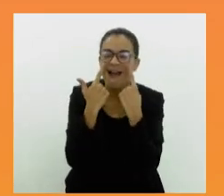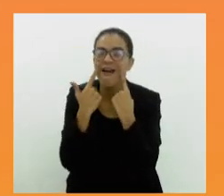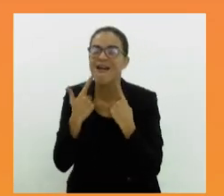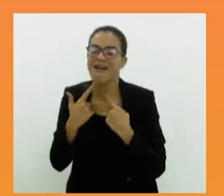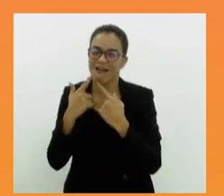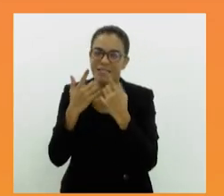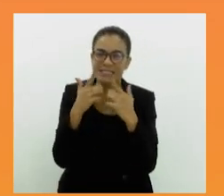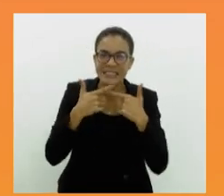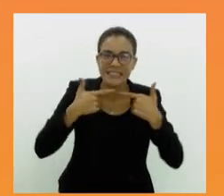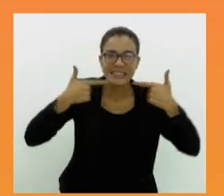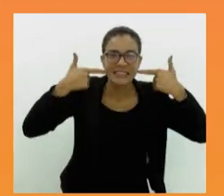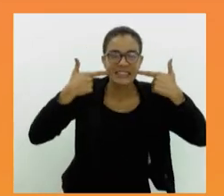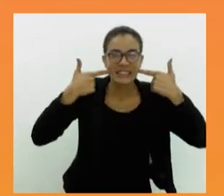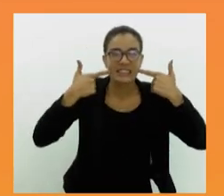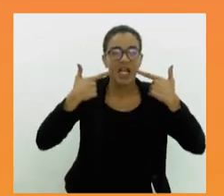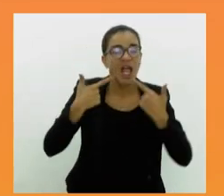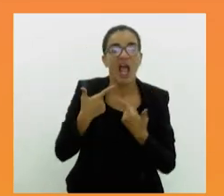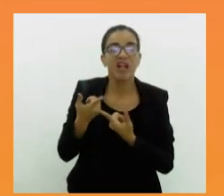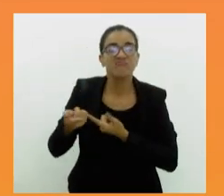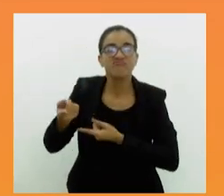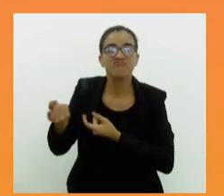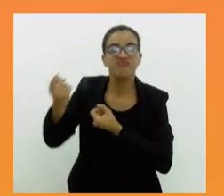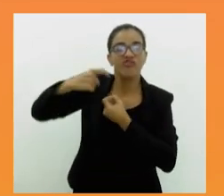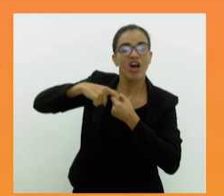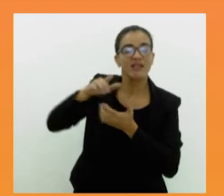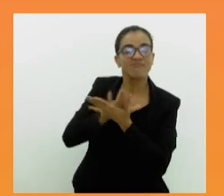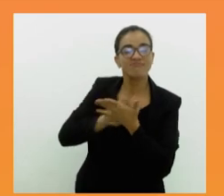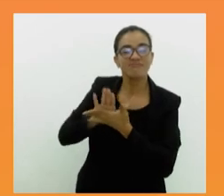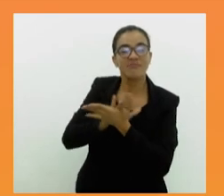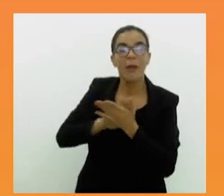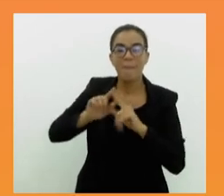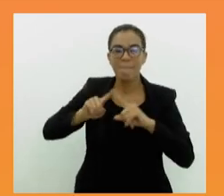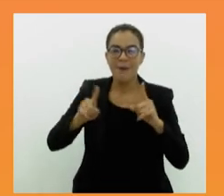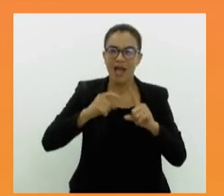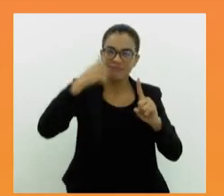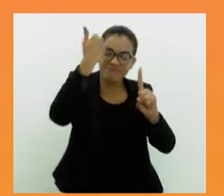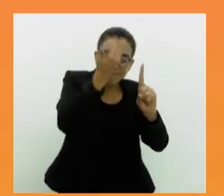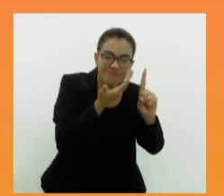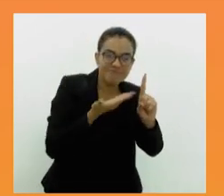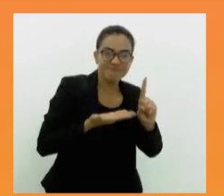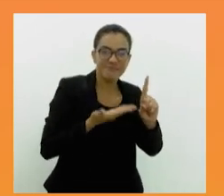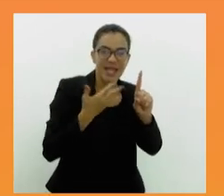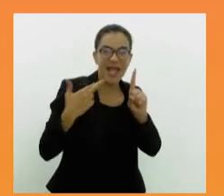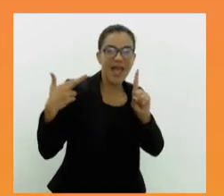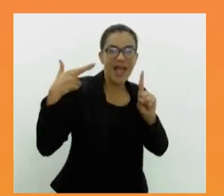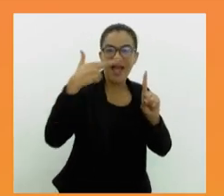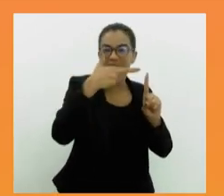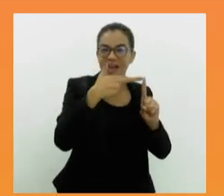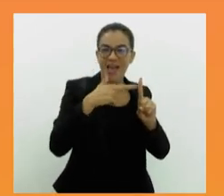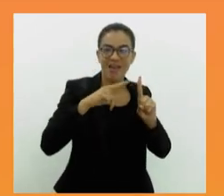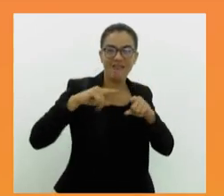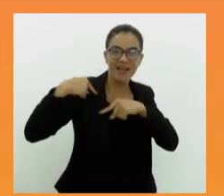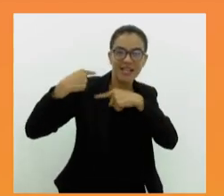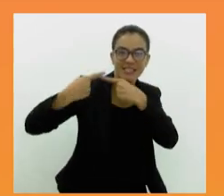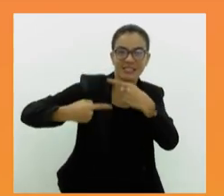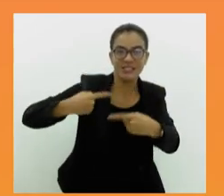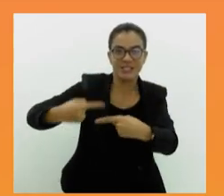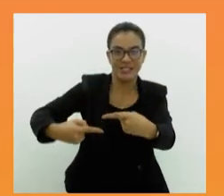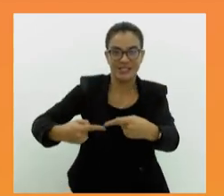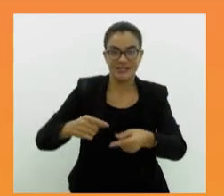escola de samba, sem cobrar nada em troca e merecem reconhecimento por serem referência para as futuras gerações.